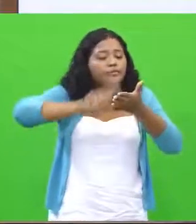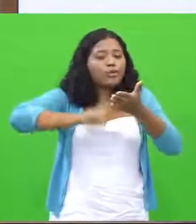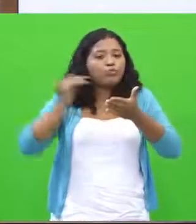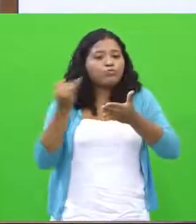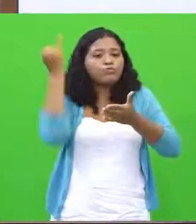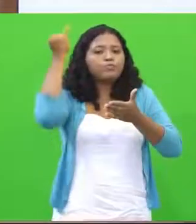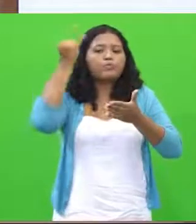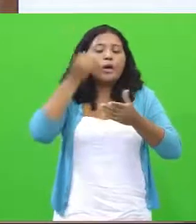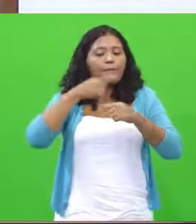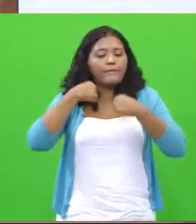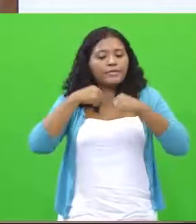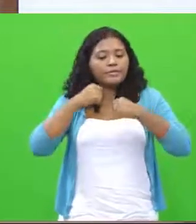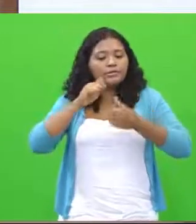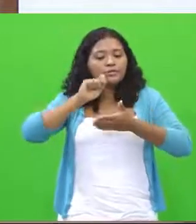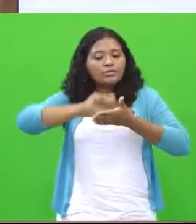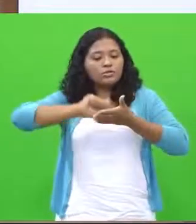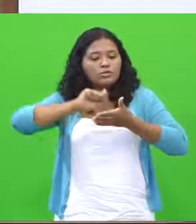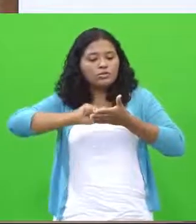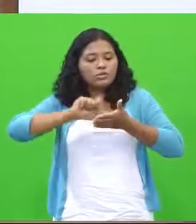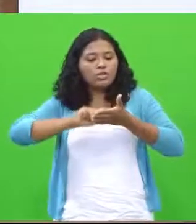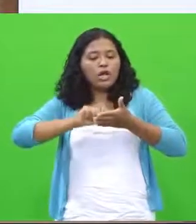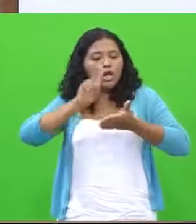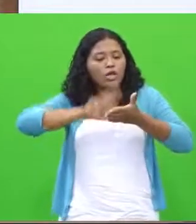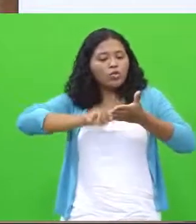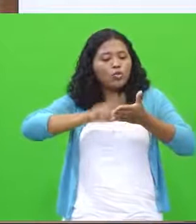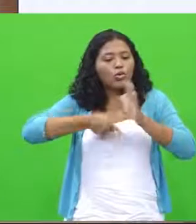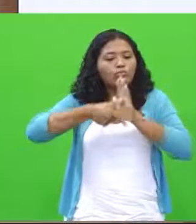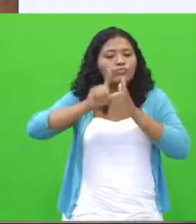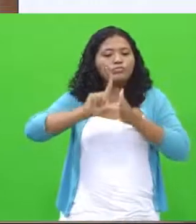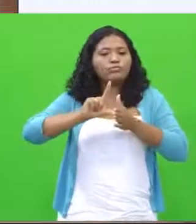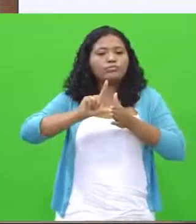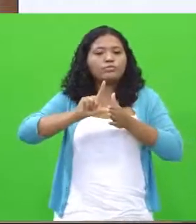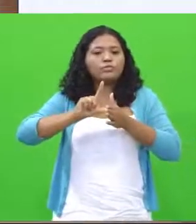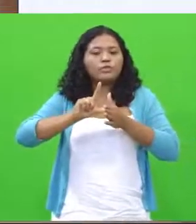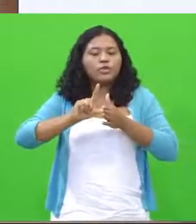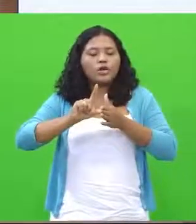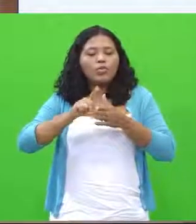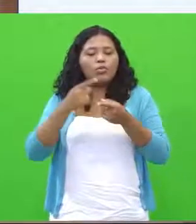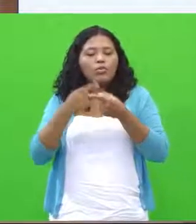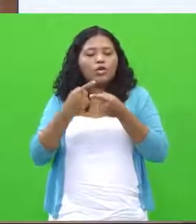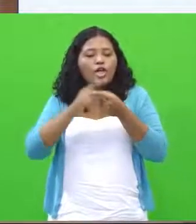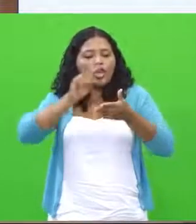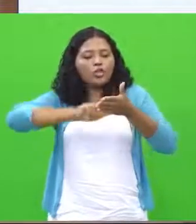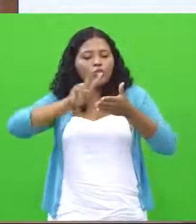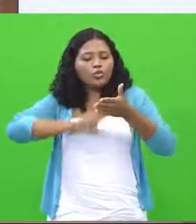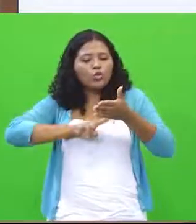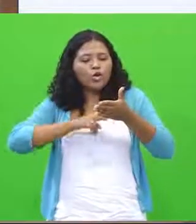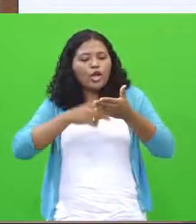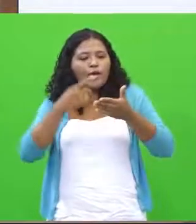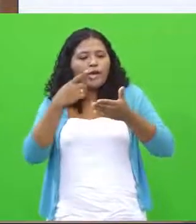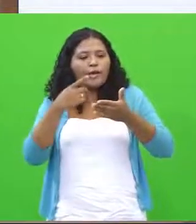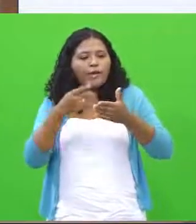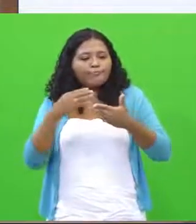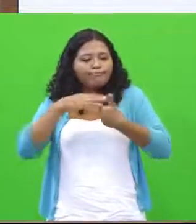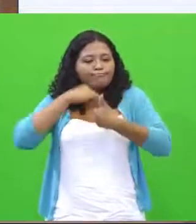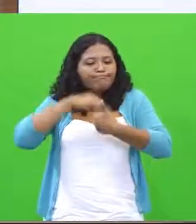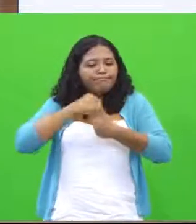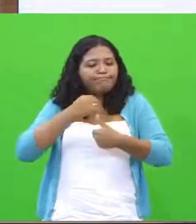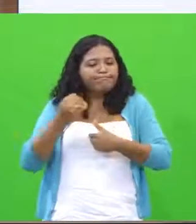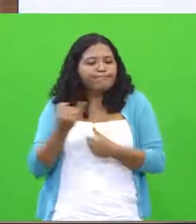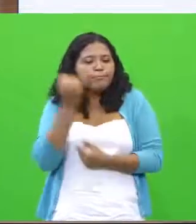escrever a leitura ela tem uma influência muito grande e ele traz algumas